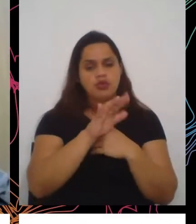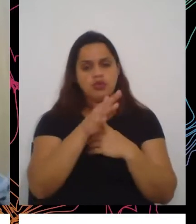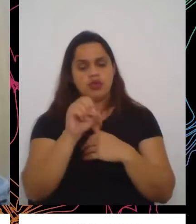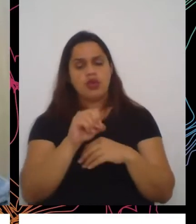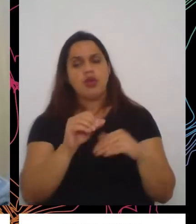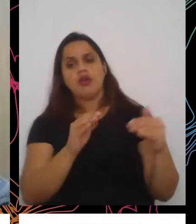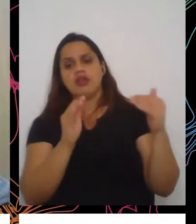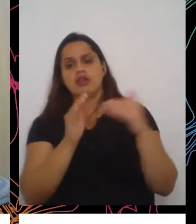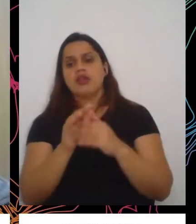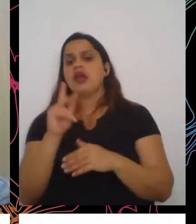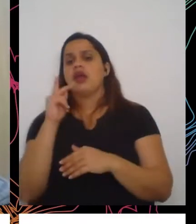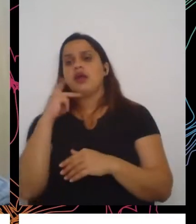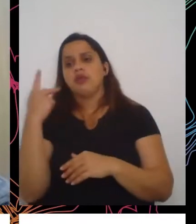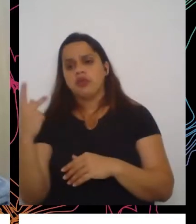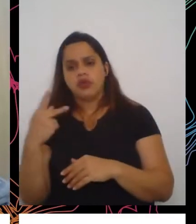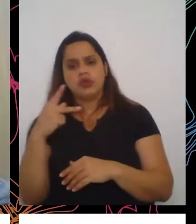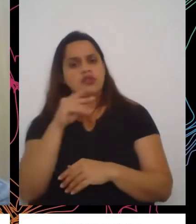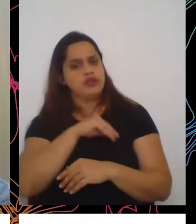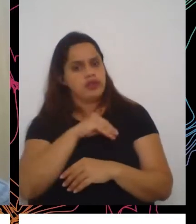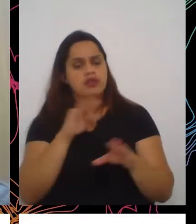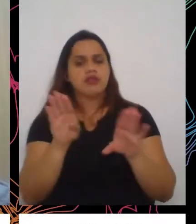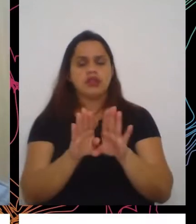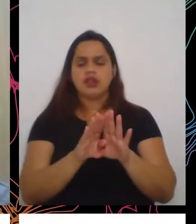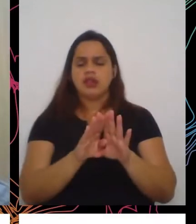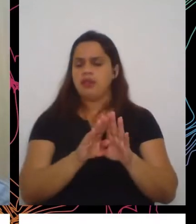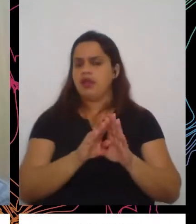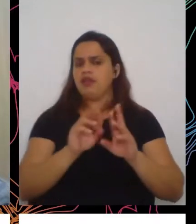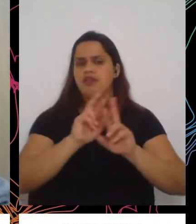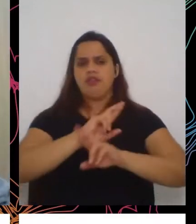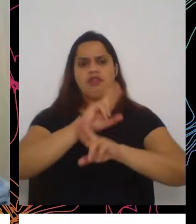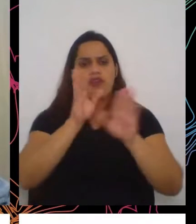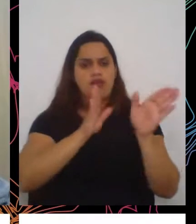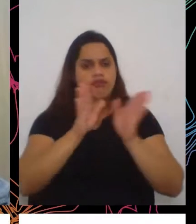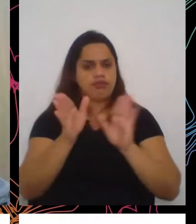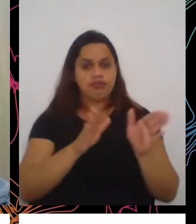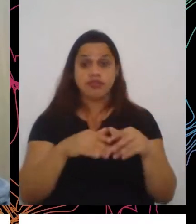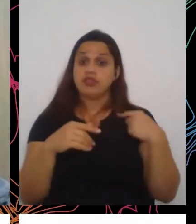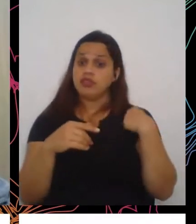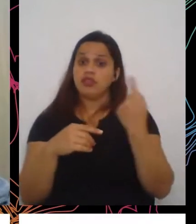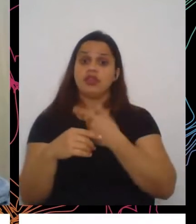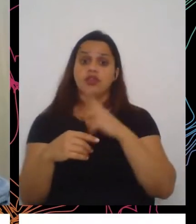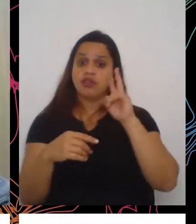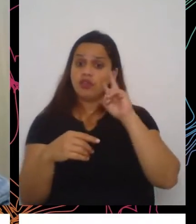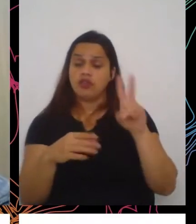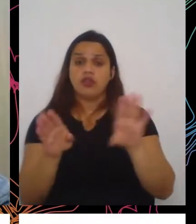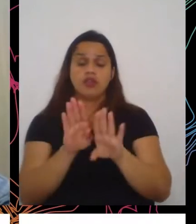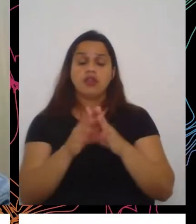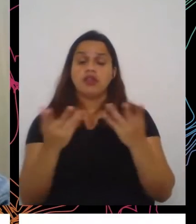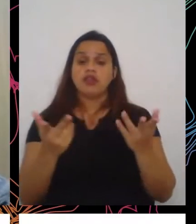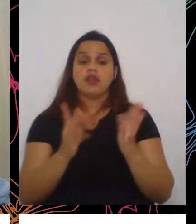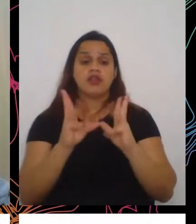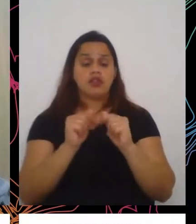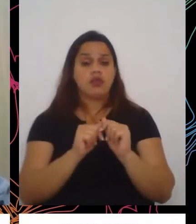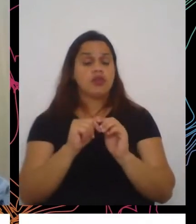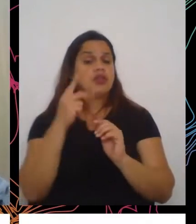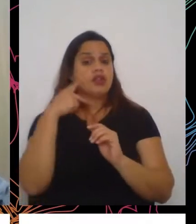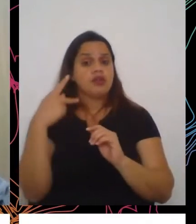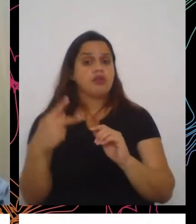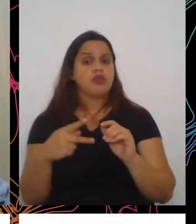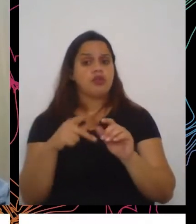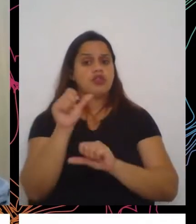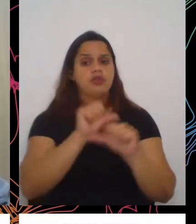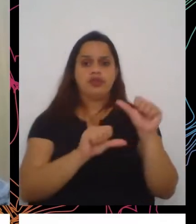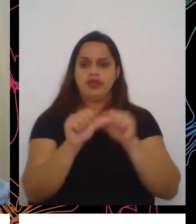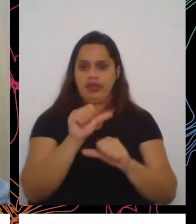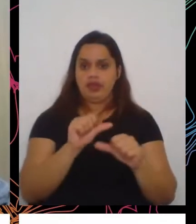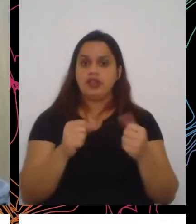várias políticas de acesso, nós passamos a ter essas políticas de proteção sendo desmontadas. E quando a